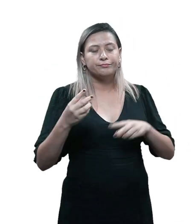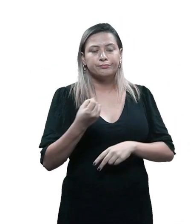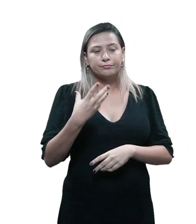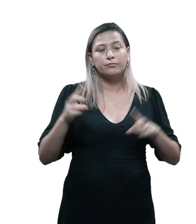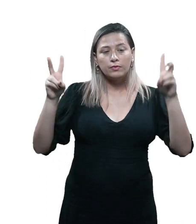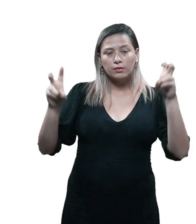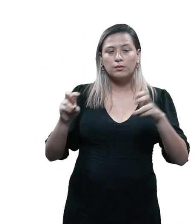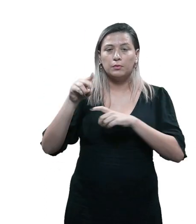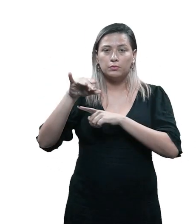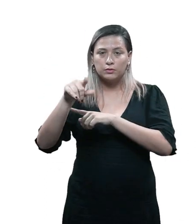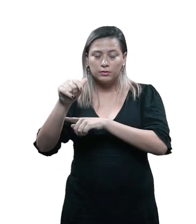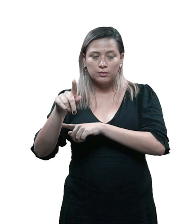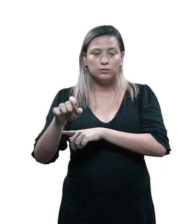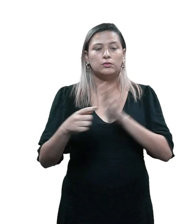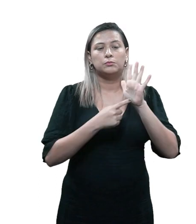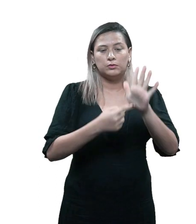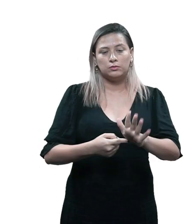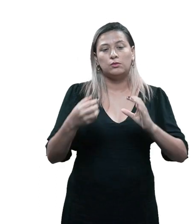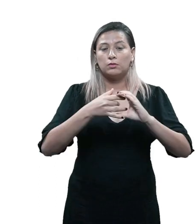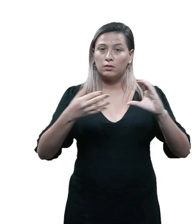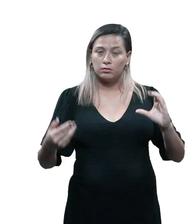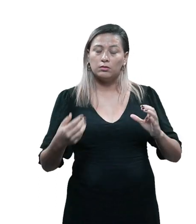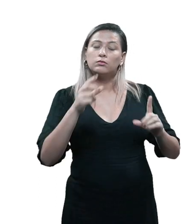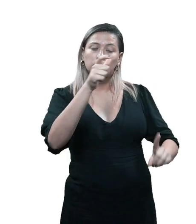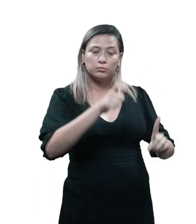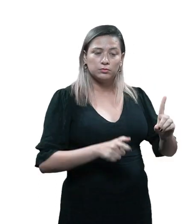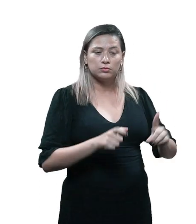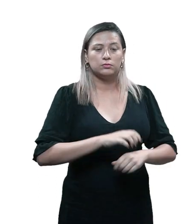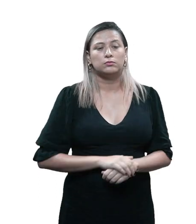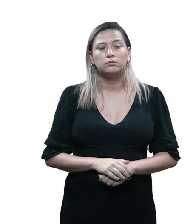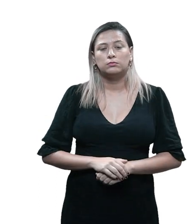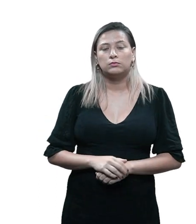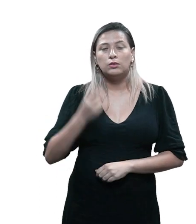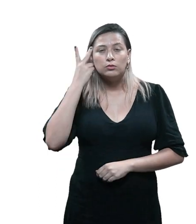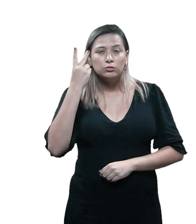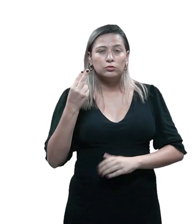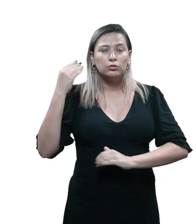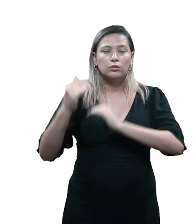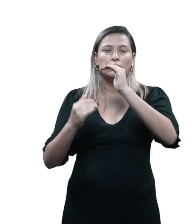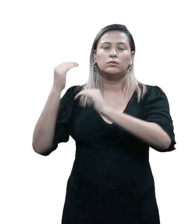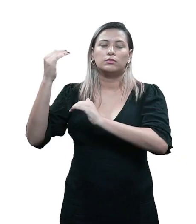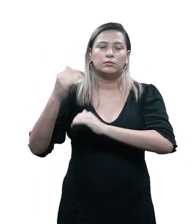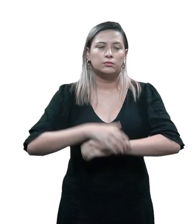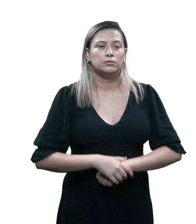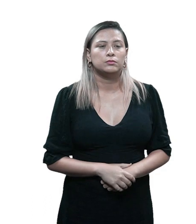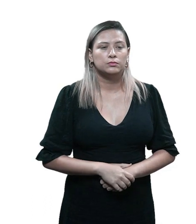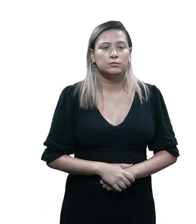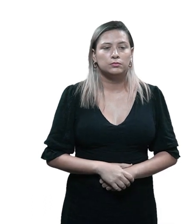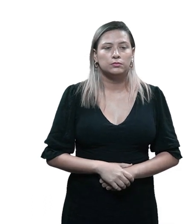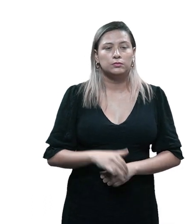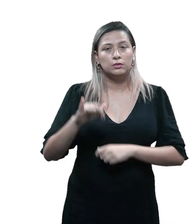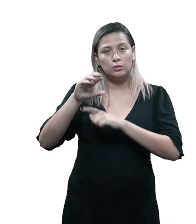unidade, exposição, caracterização dos personagens, desenvolvimento da história,